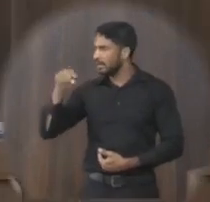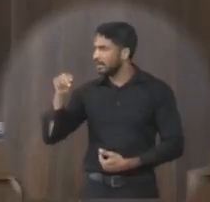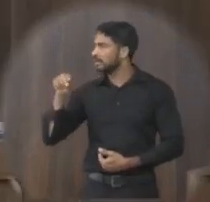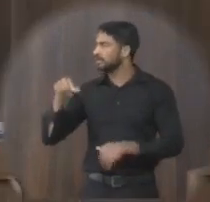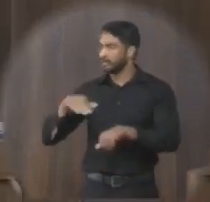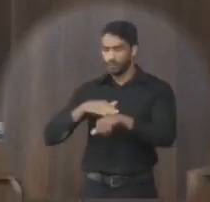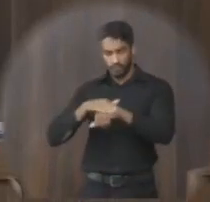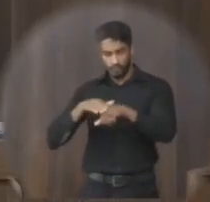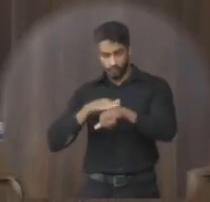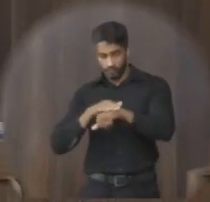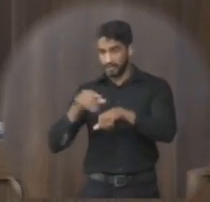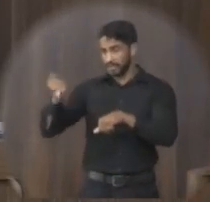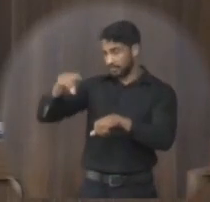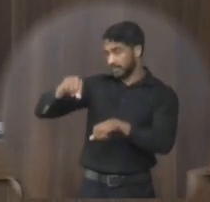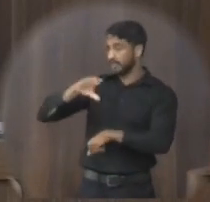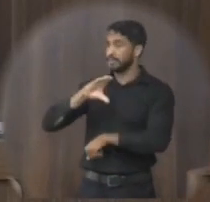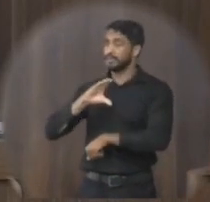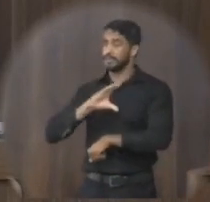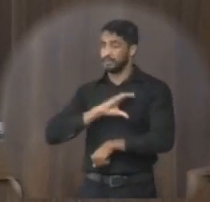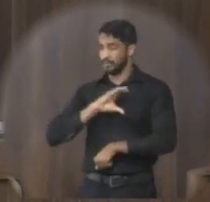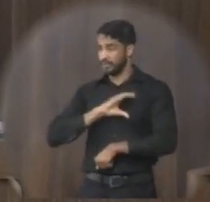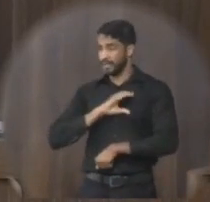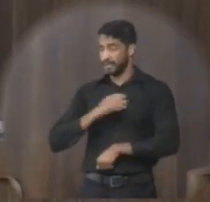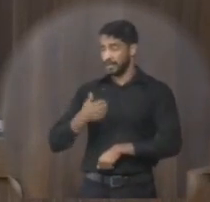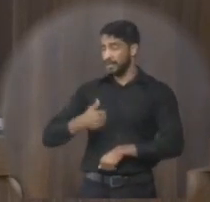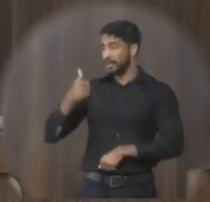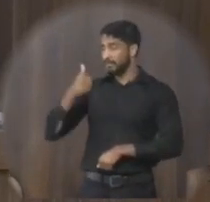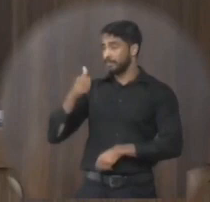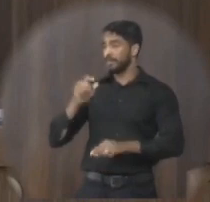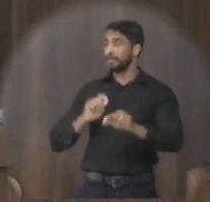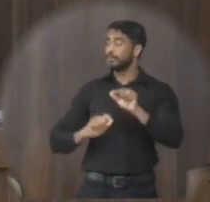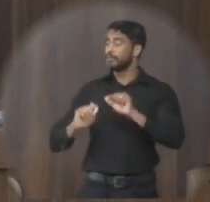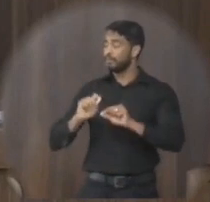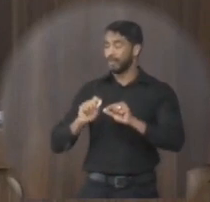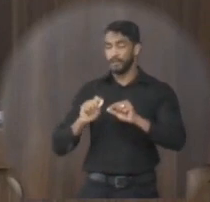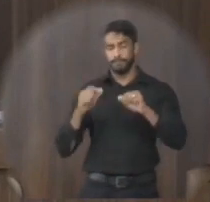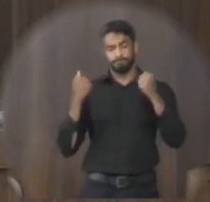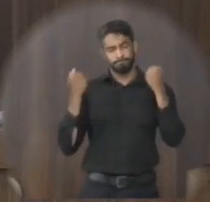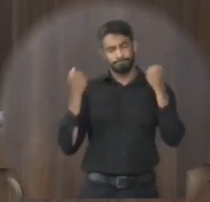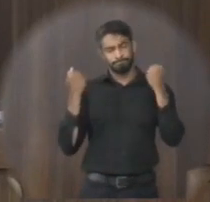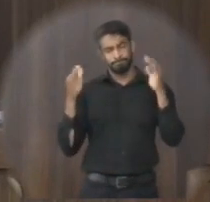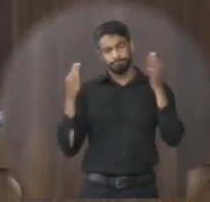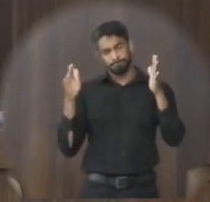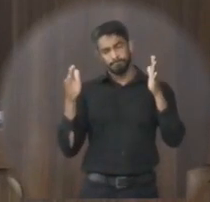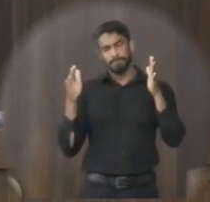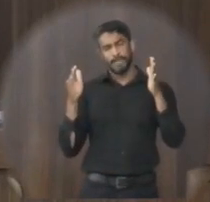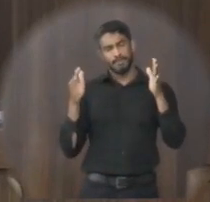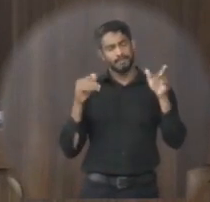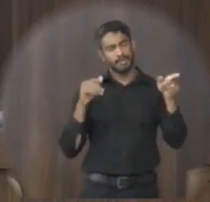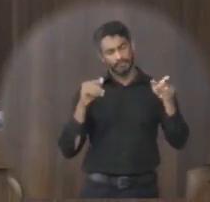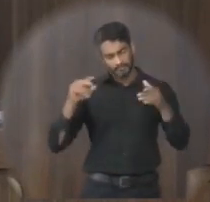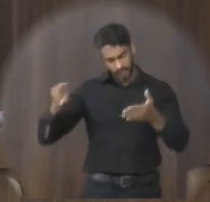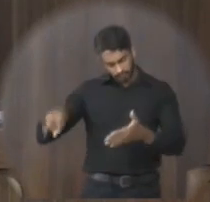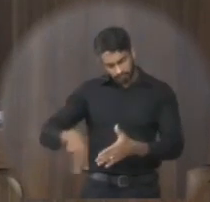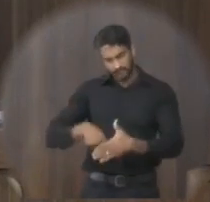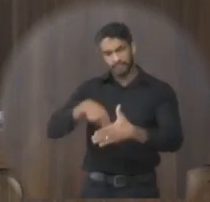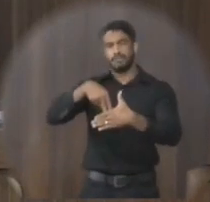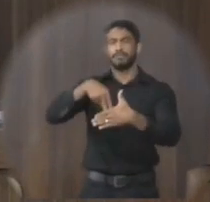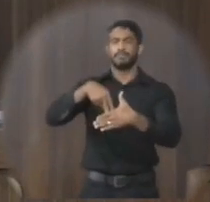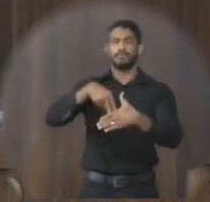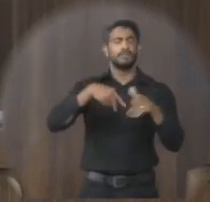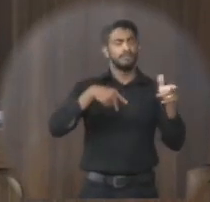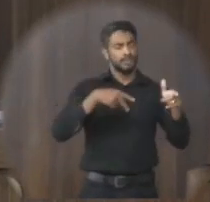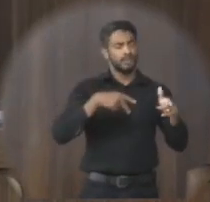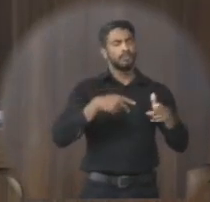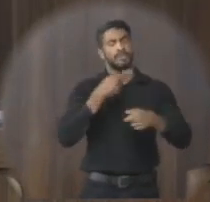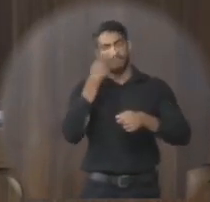também vou passar para os colegas. Primeiro é parabenizar essa atitude tanto dos dois lados, quanto